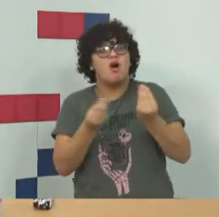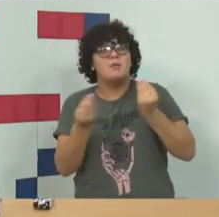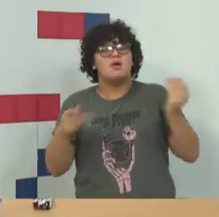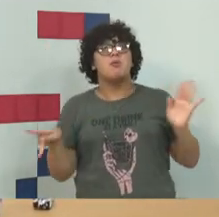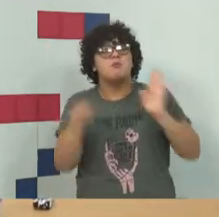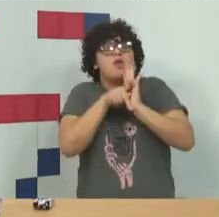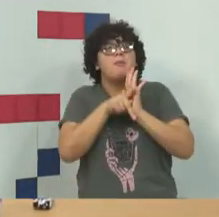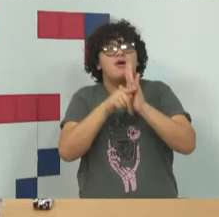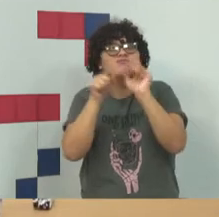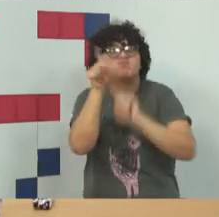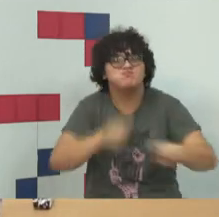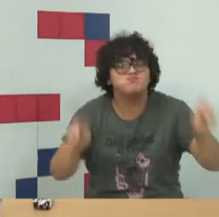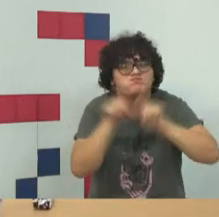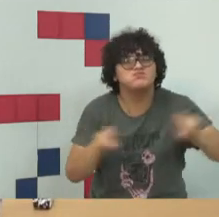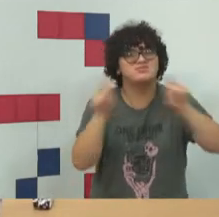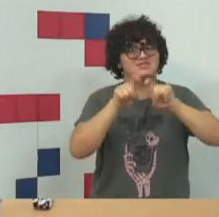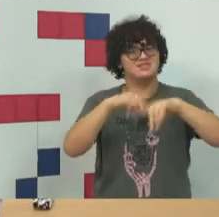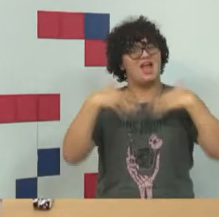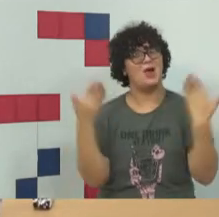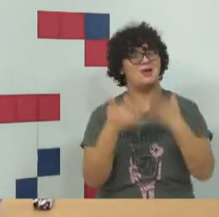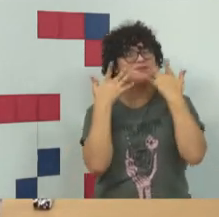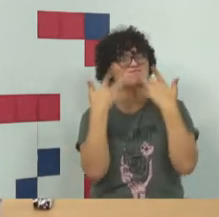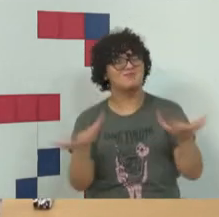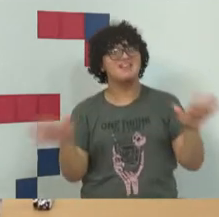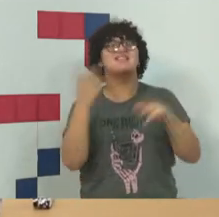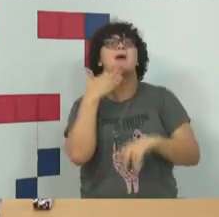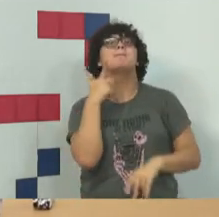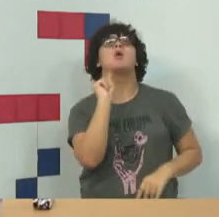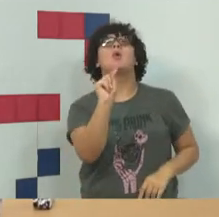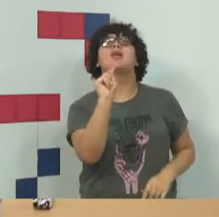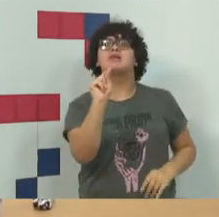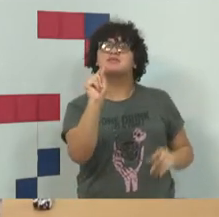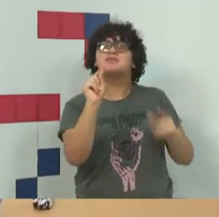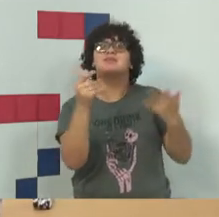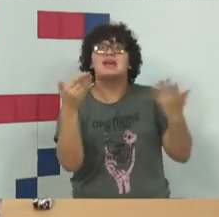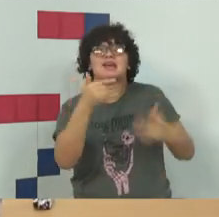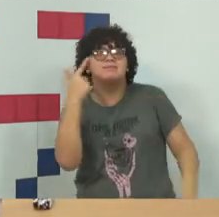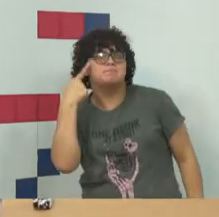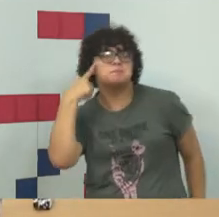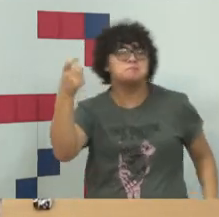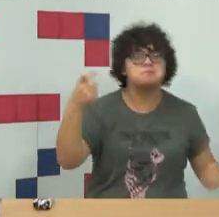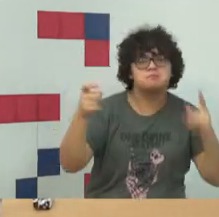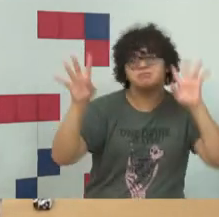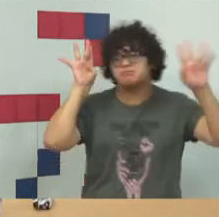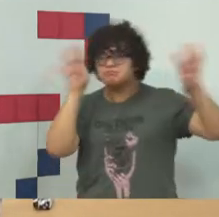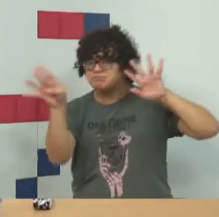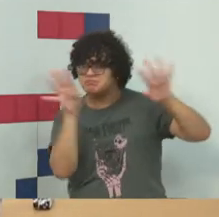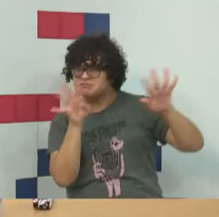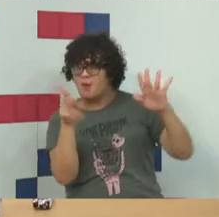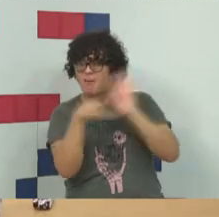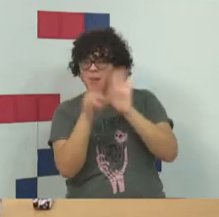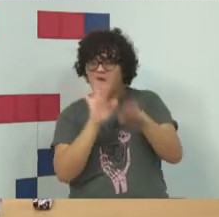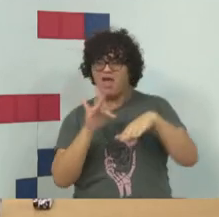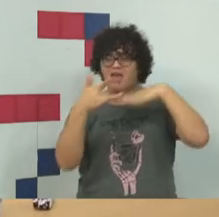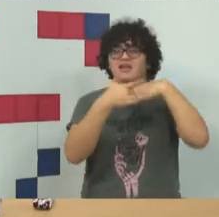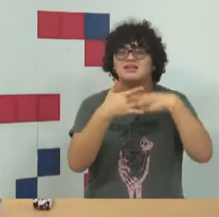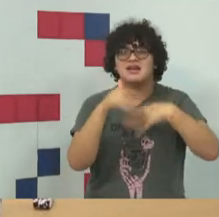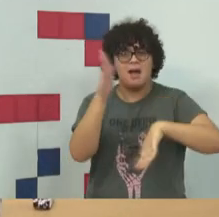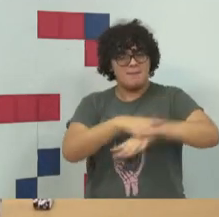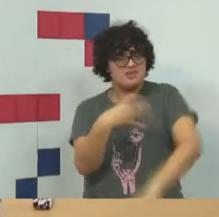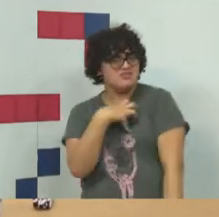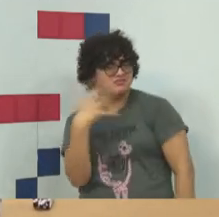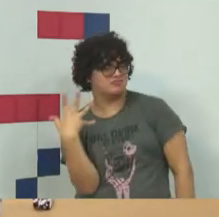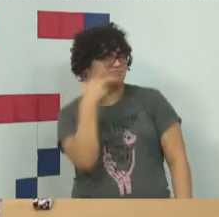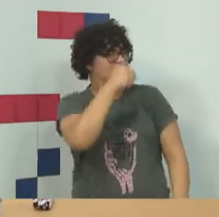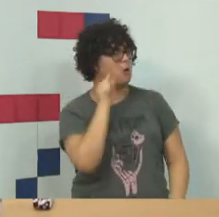lógica informática. E essa foi a natureza da informática. A ideia autorregulamentadora da rede é a grande beleza da